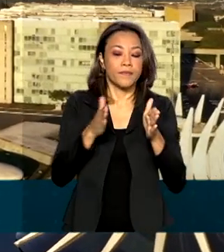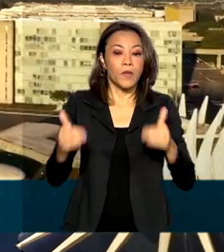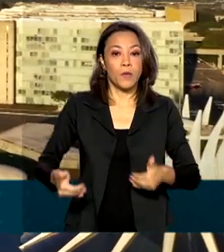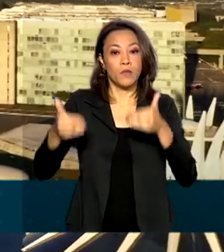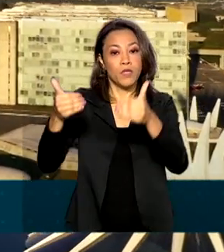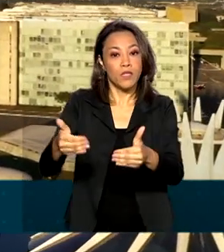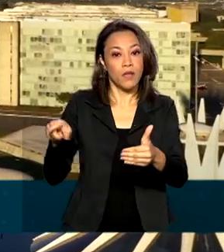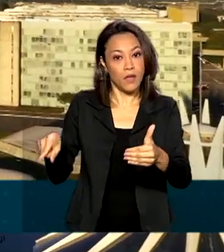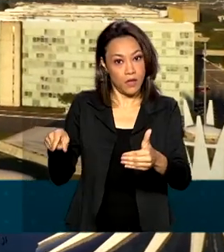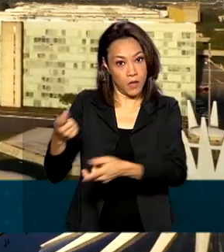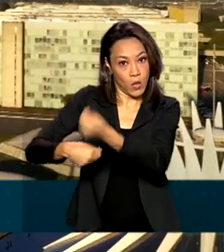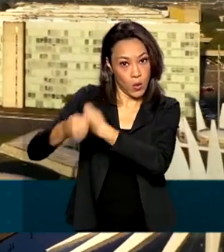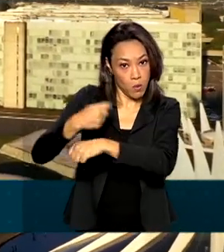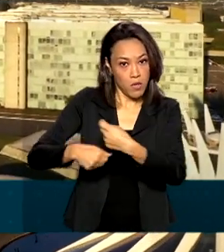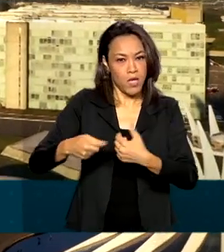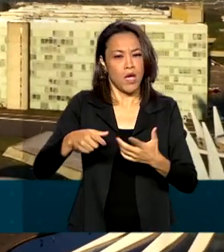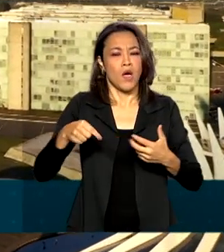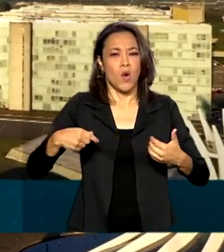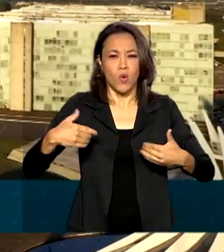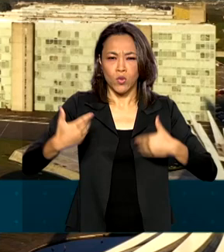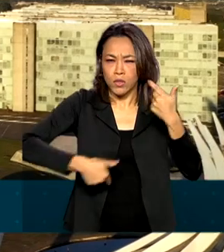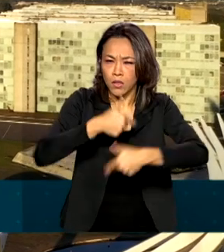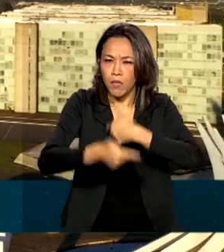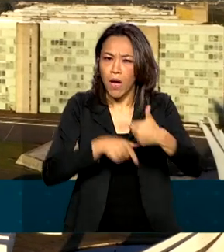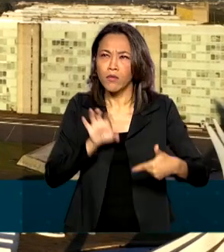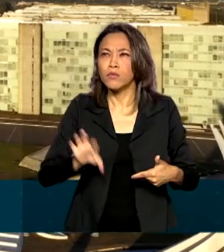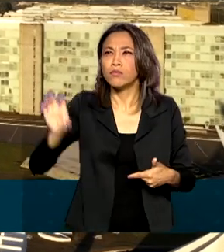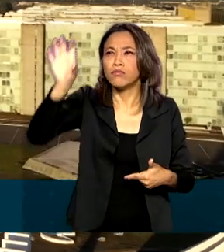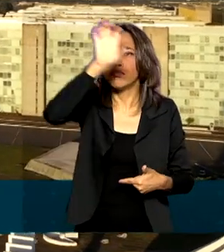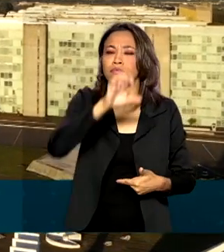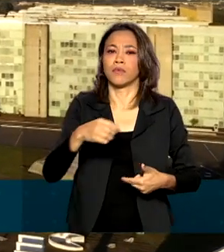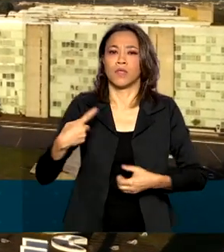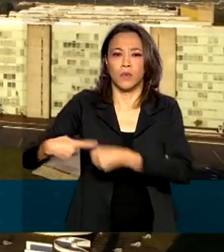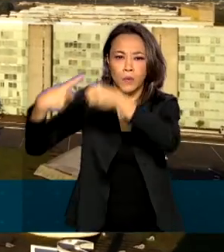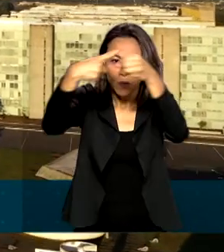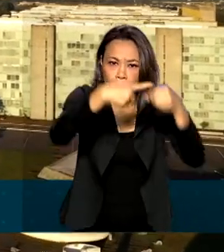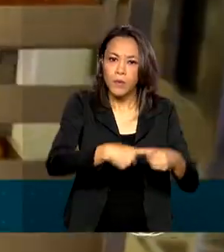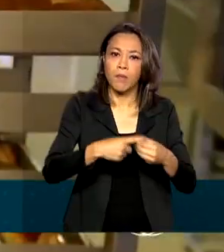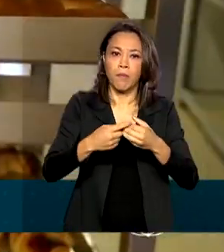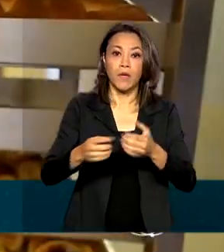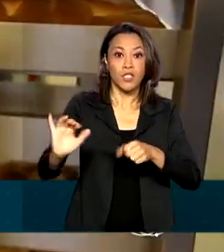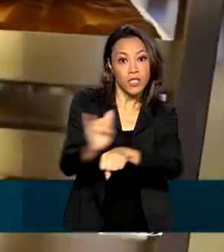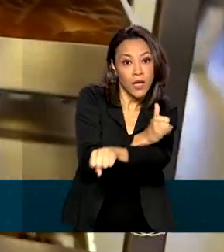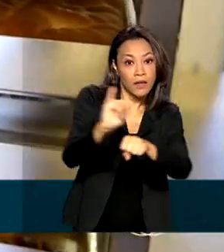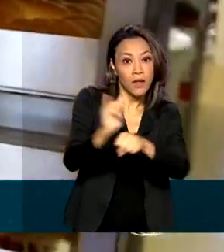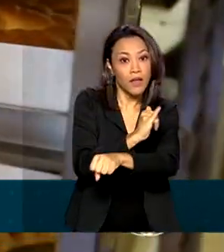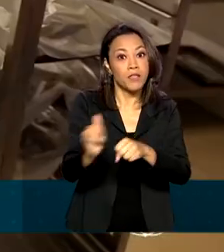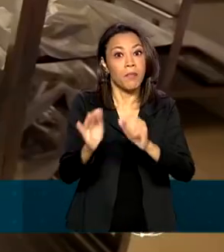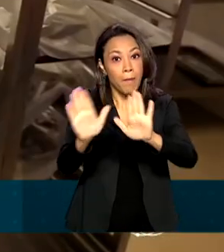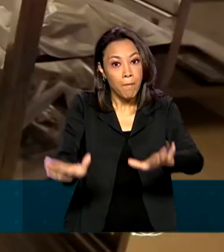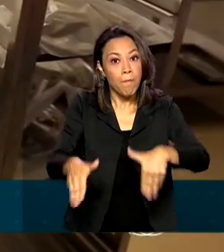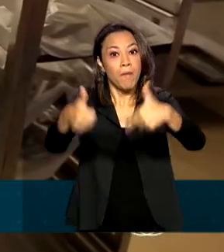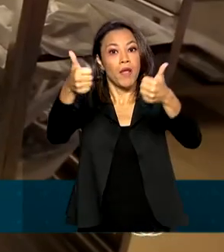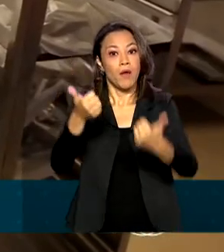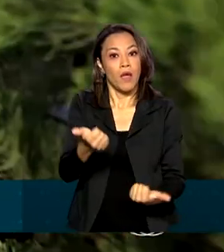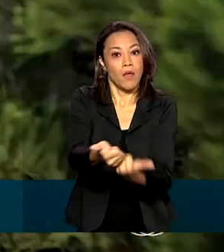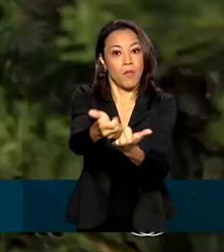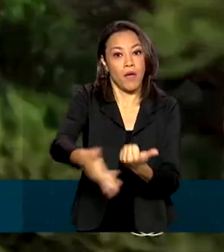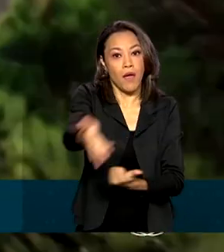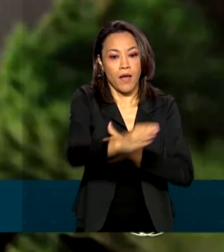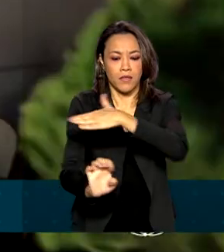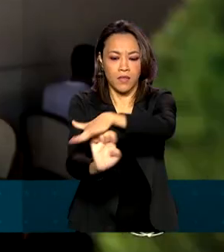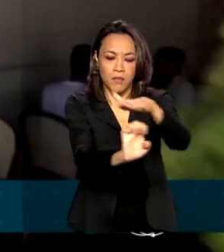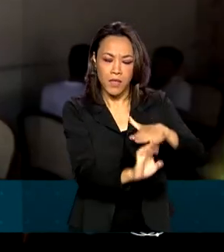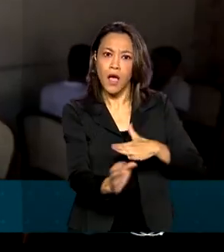o empenho dos órgãos federais, estaduais e municipais na implantação de melhorias tornou o ambiente de negócios mais